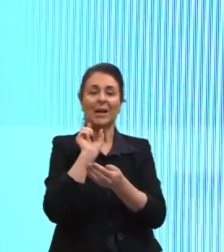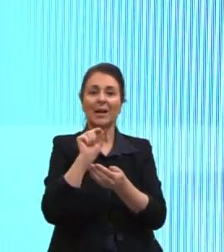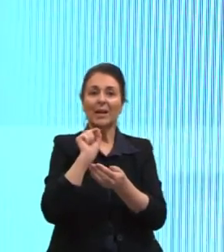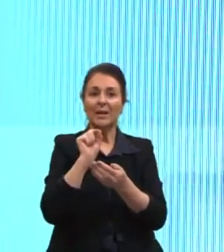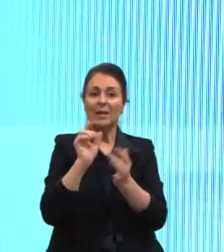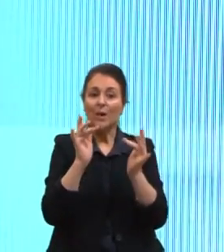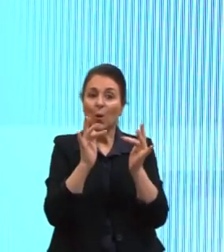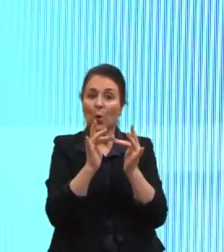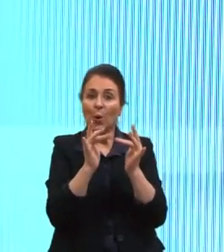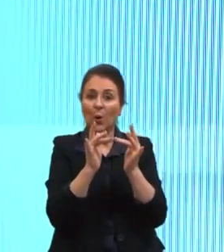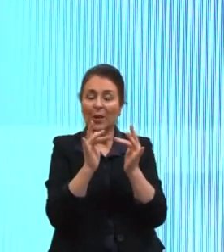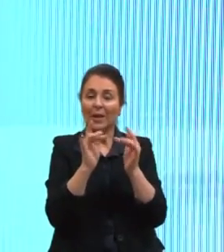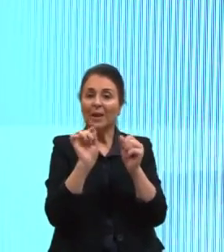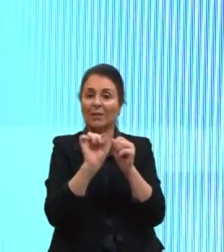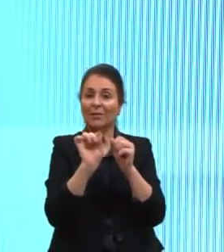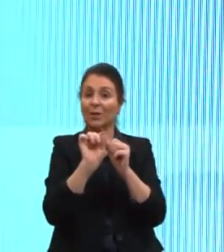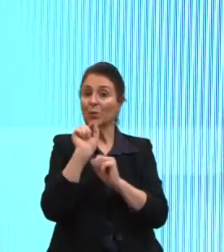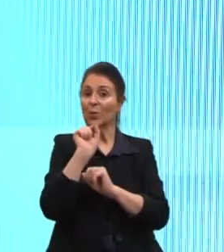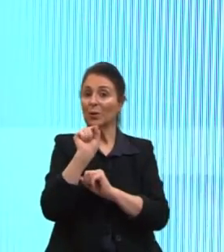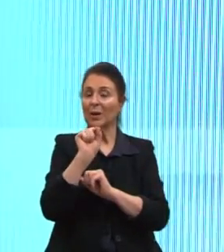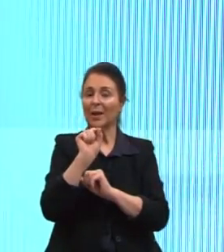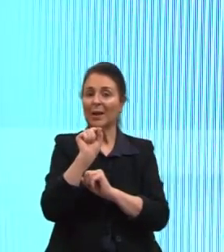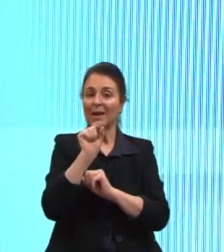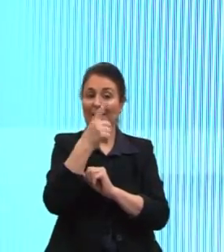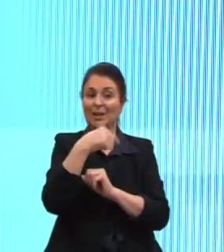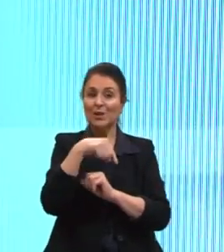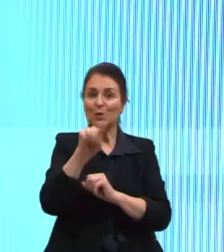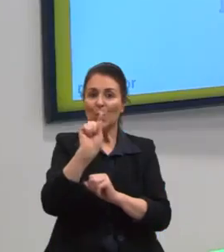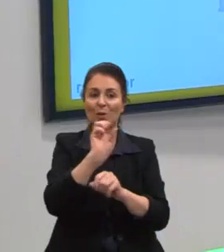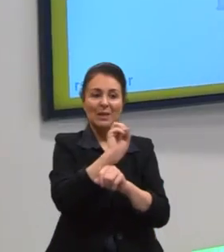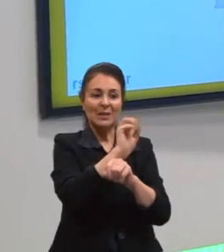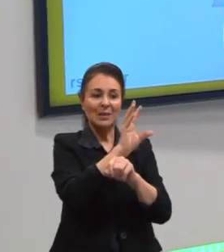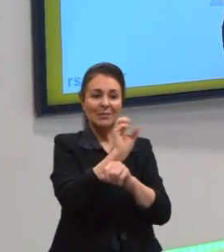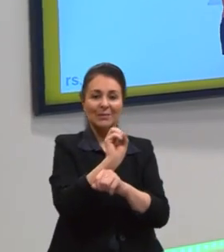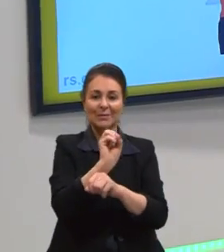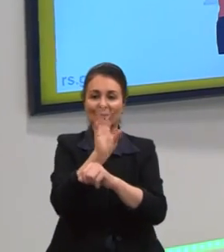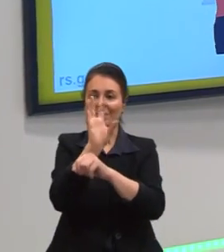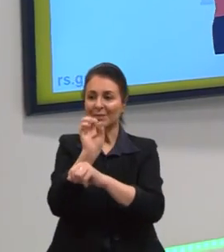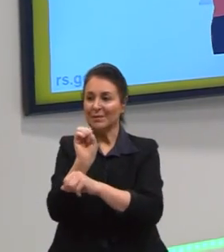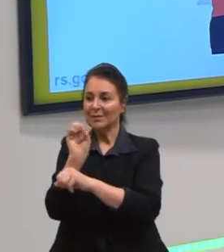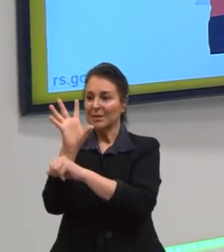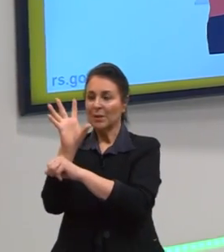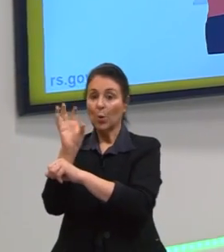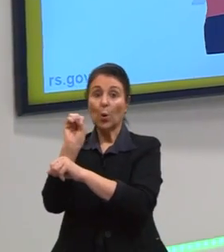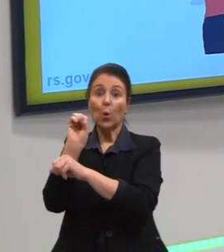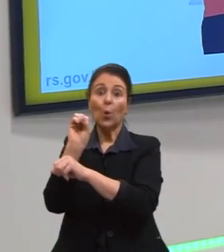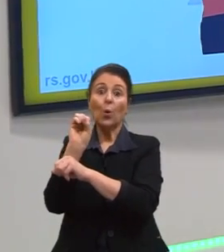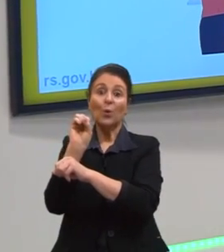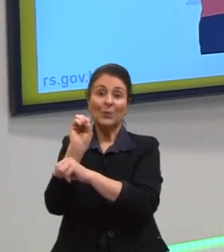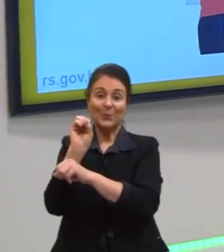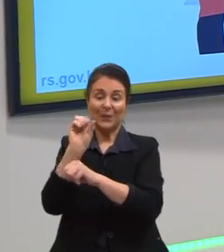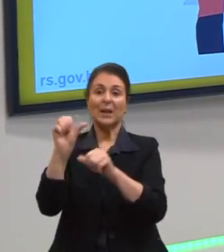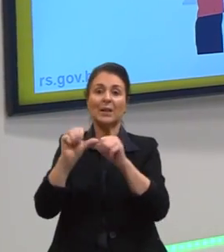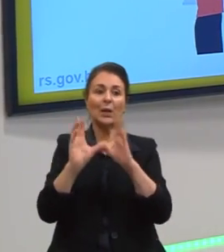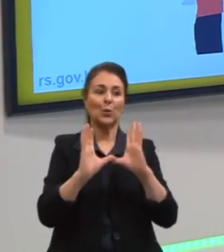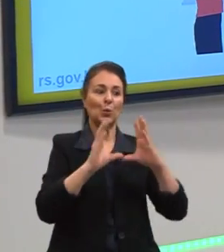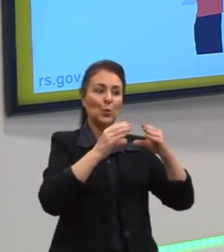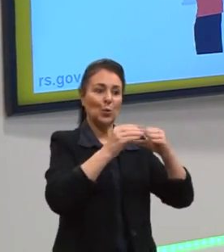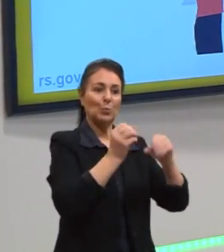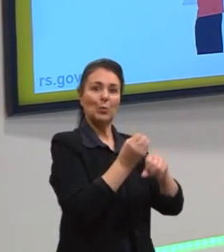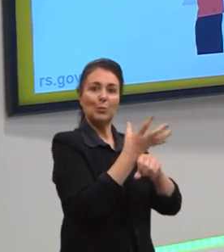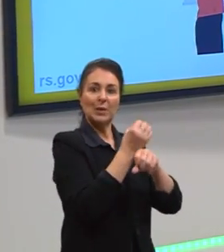esse contato aqui que vai fazer com que todas as outras lâmpadas pisquem juntas. Geralmente, a gente tem um conjunto que